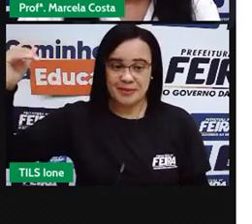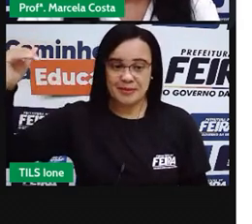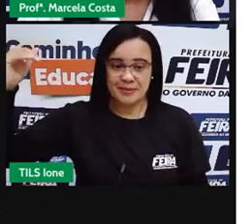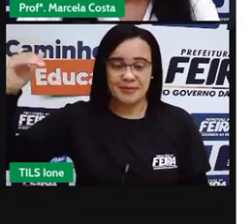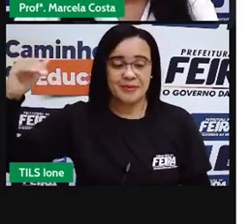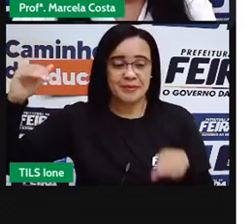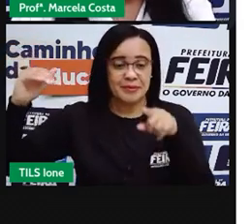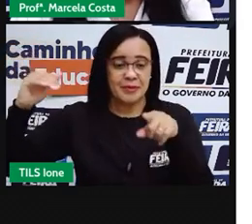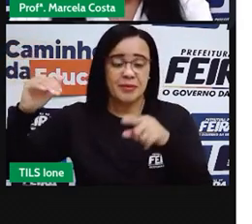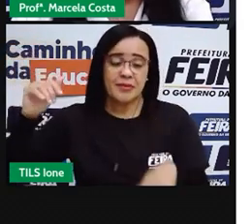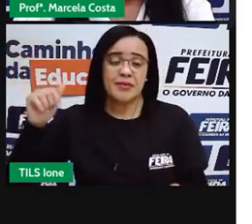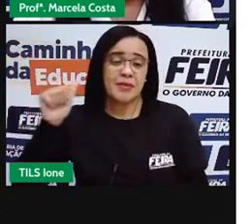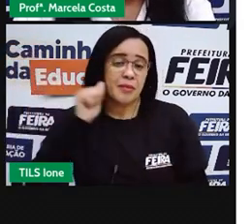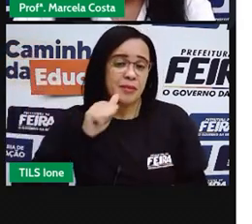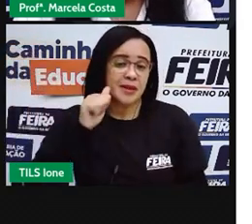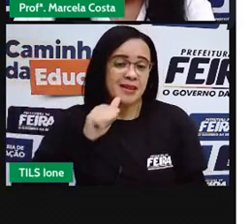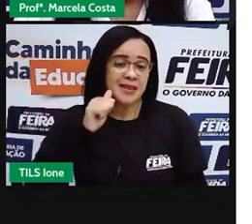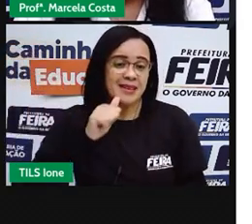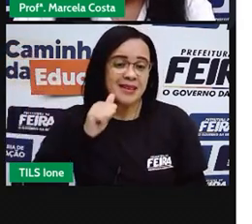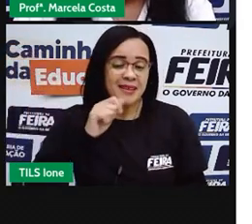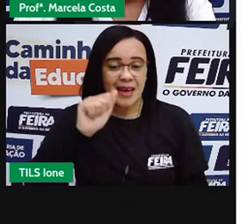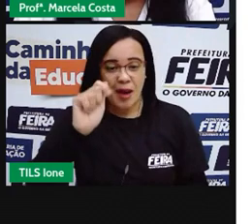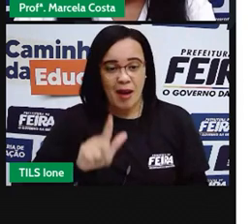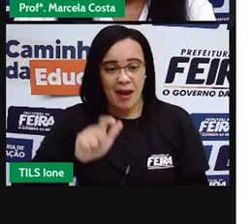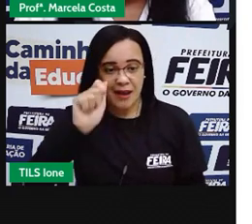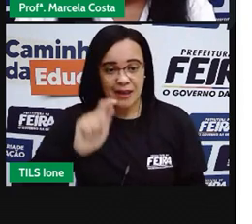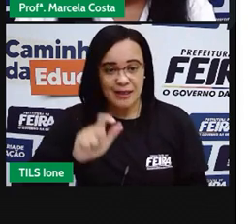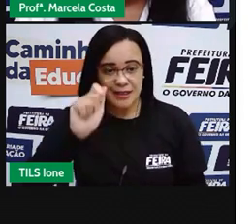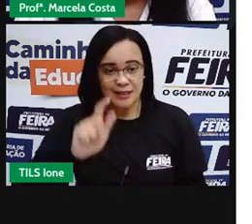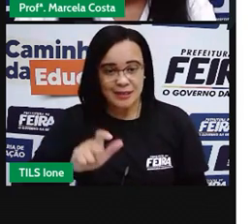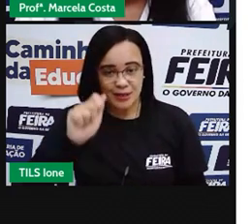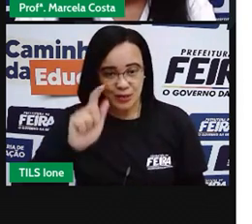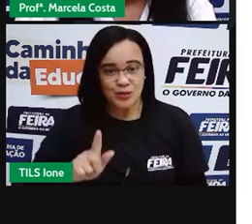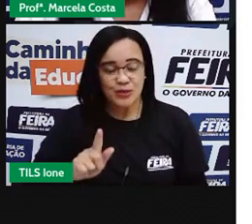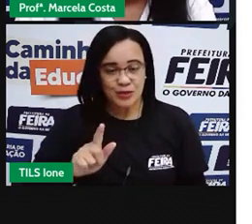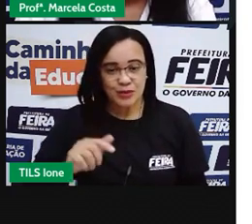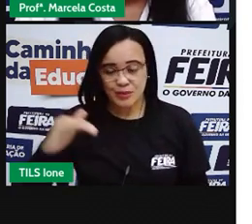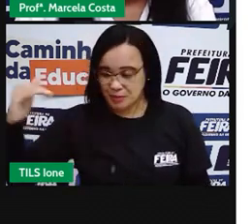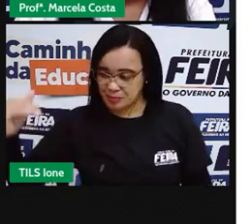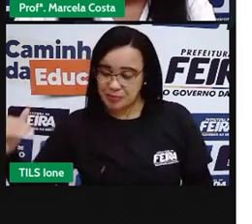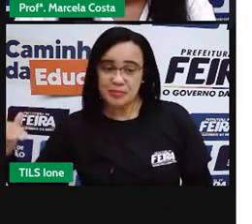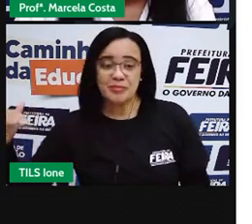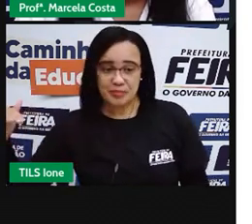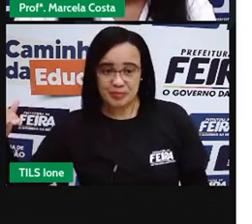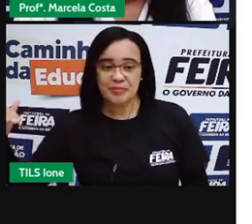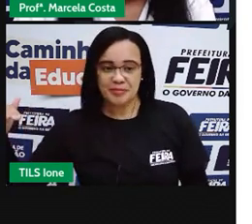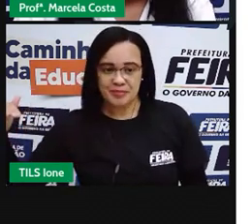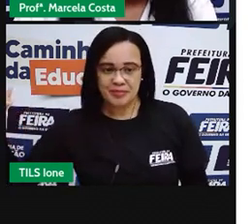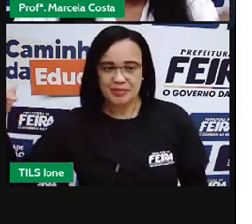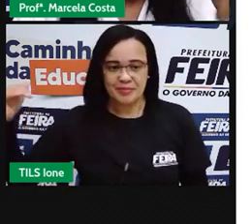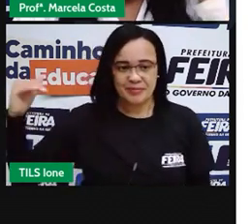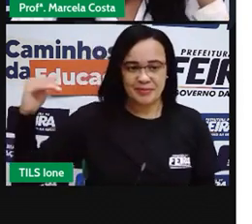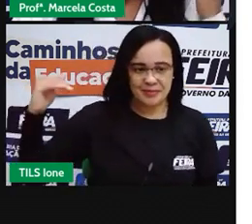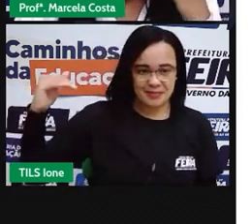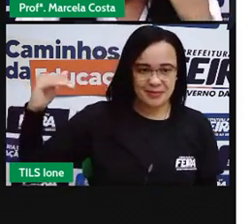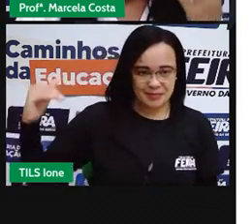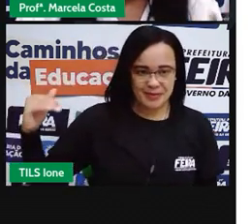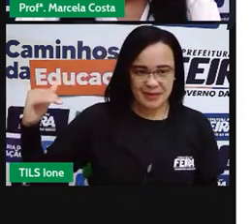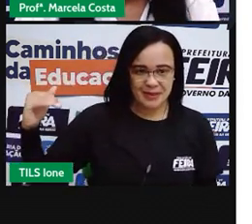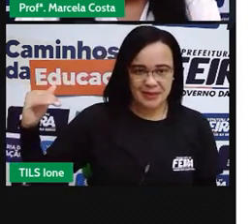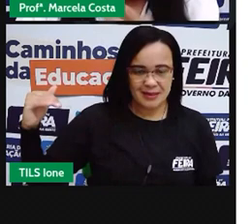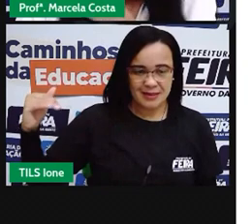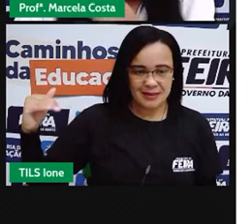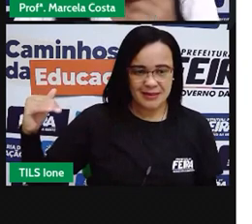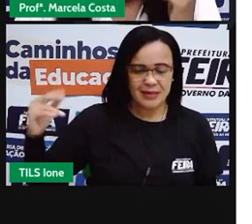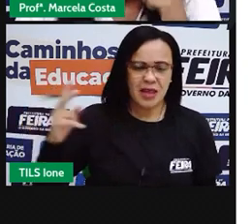a menina que está do lado direito com o vestido azul é a menina menor. a olho